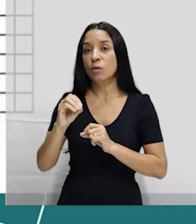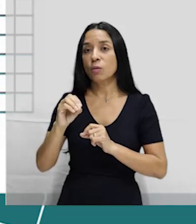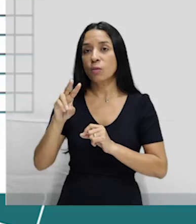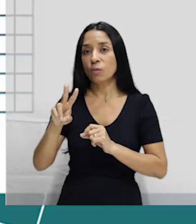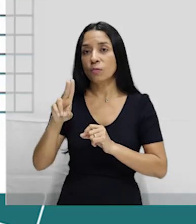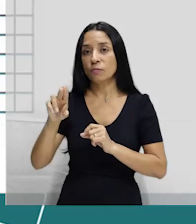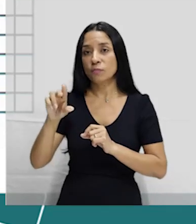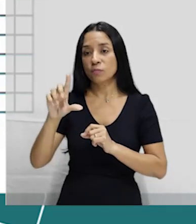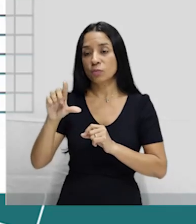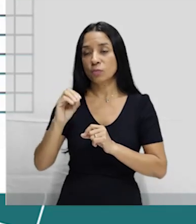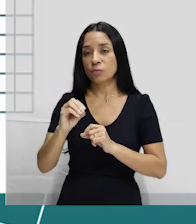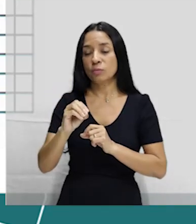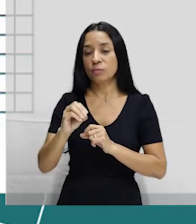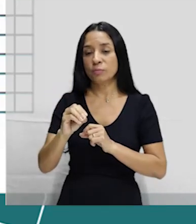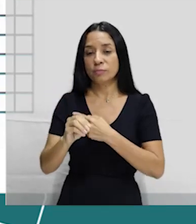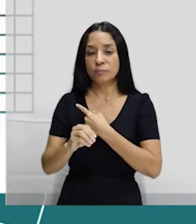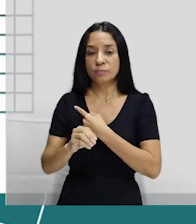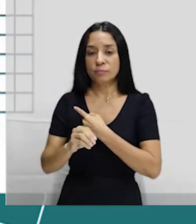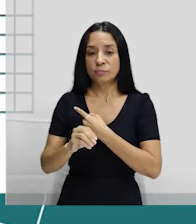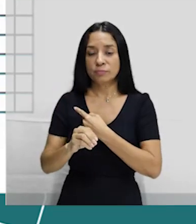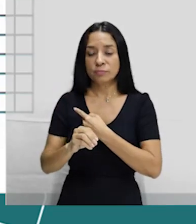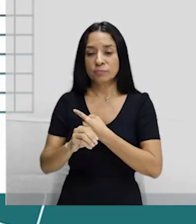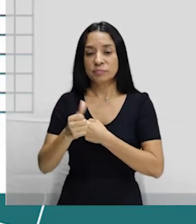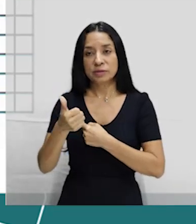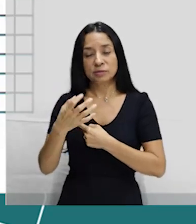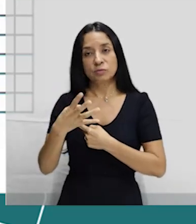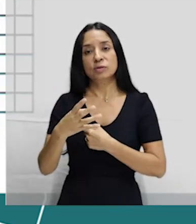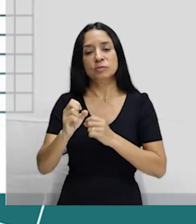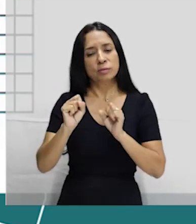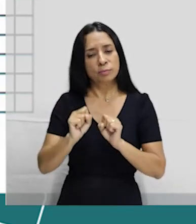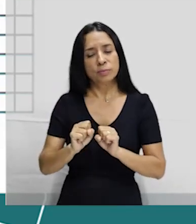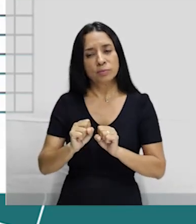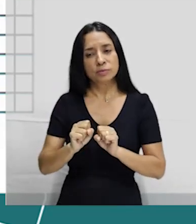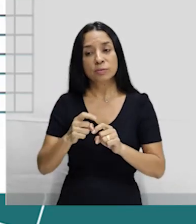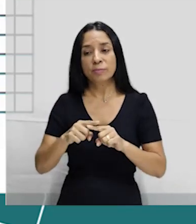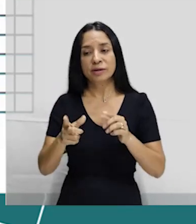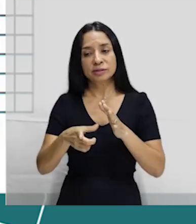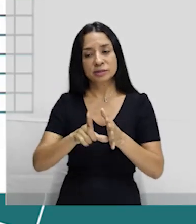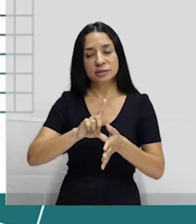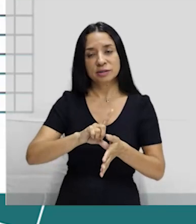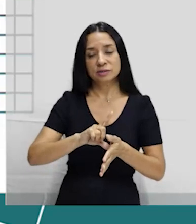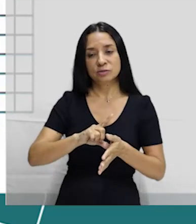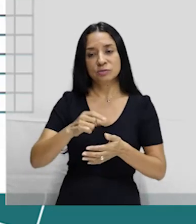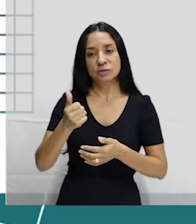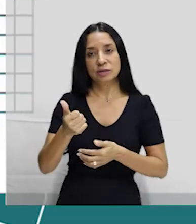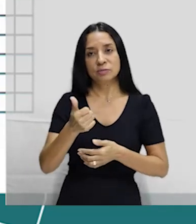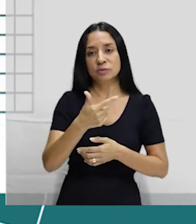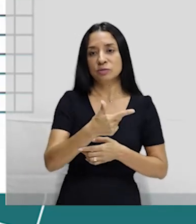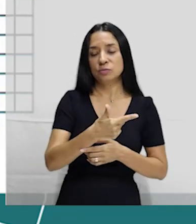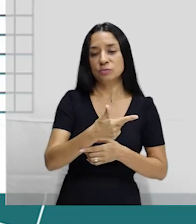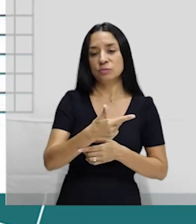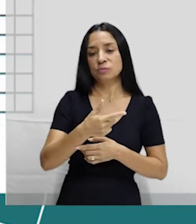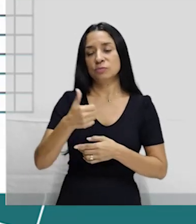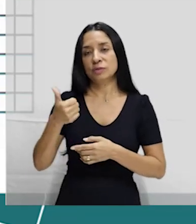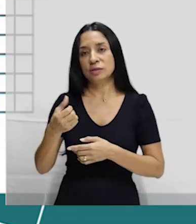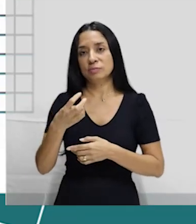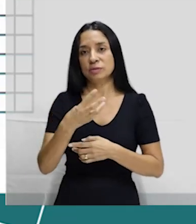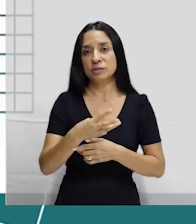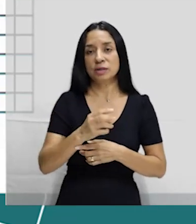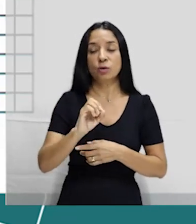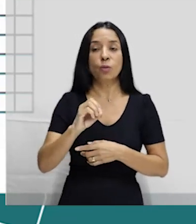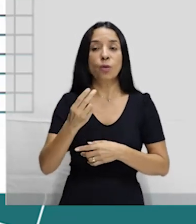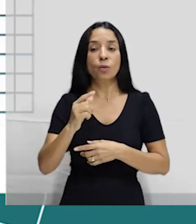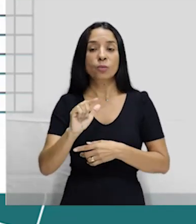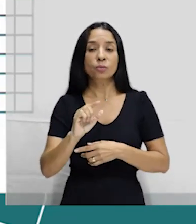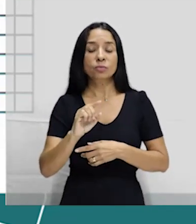É provável que no 14º dia ovule, mas ela pode ovular antes, pode ovular no 12º, 13º, ou então depois,